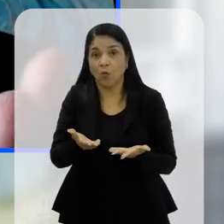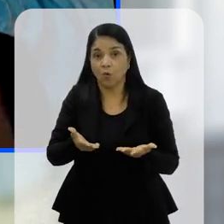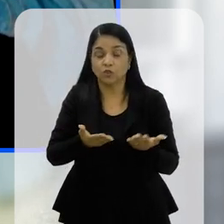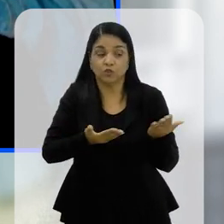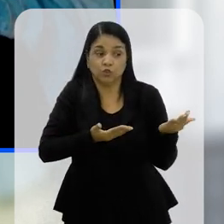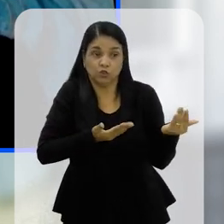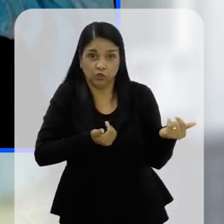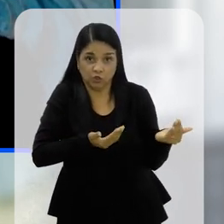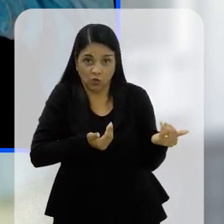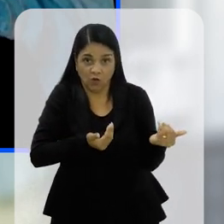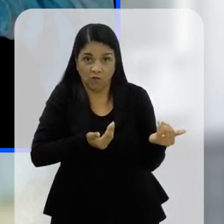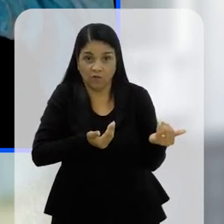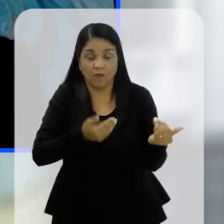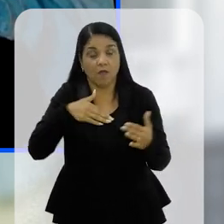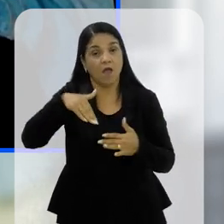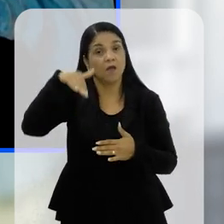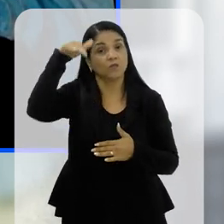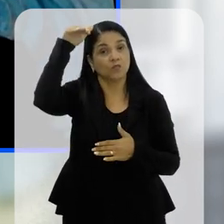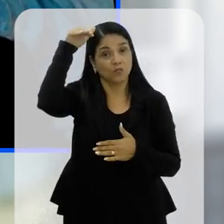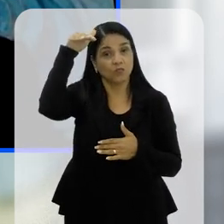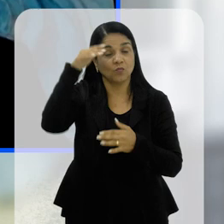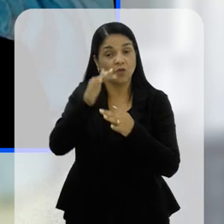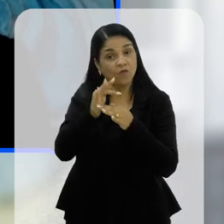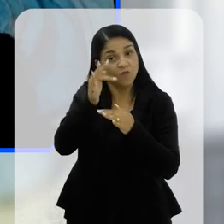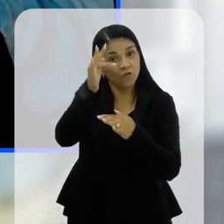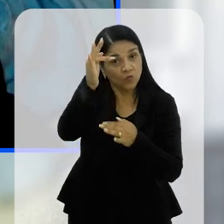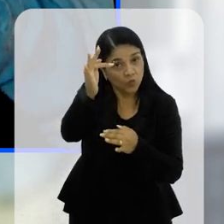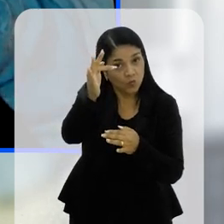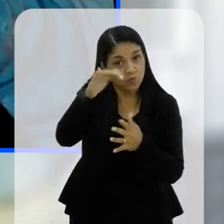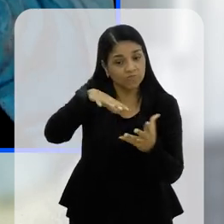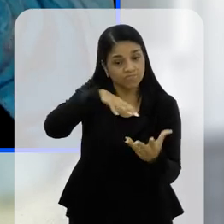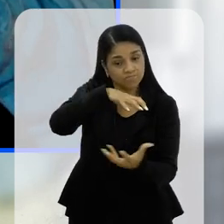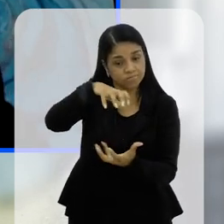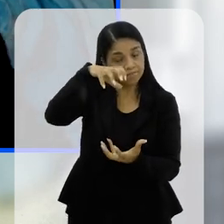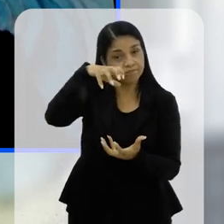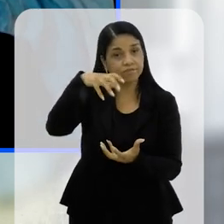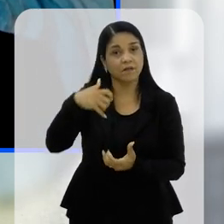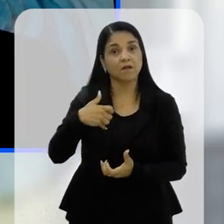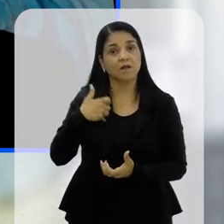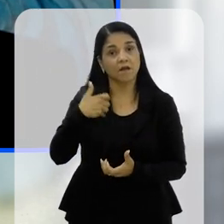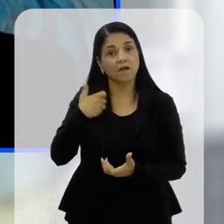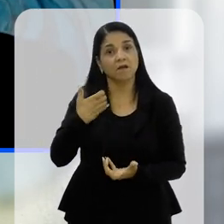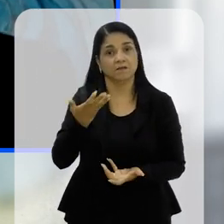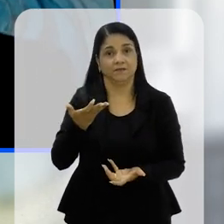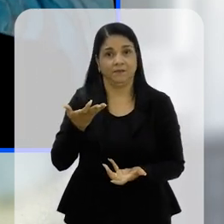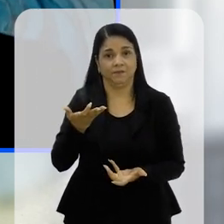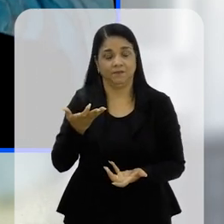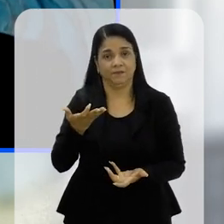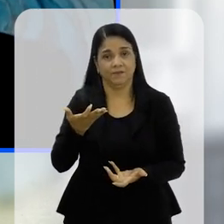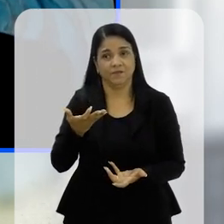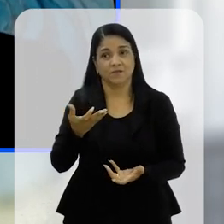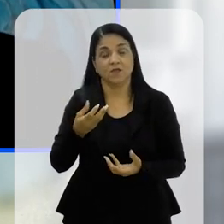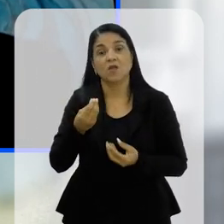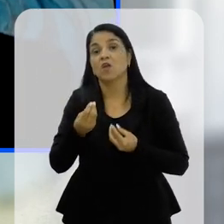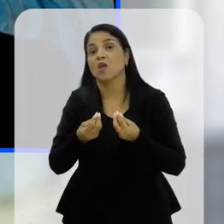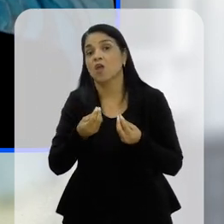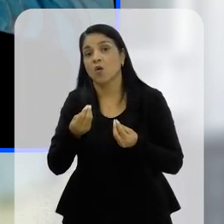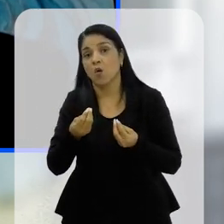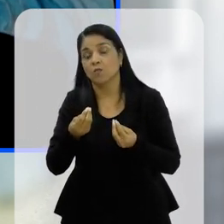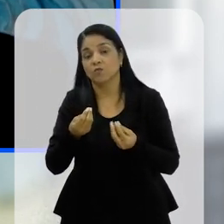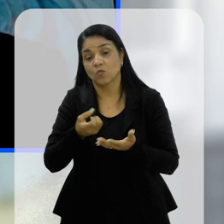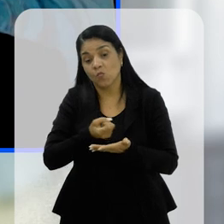que hoje são jovens, adultos, e que mais tarde vão ser pessoas com mais idade.